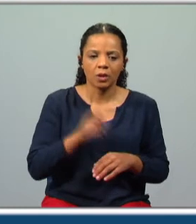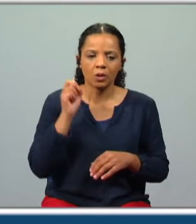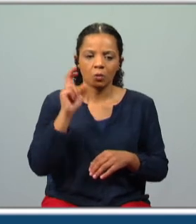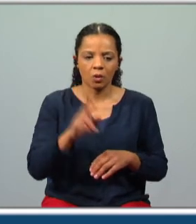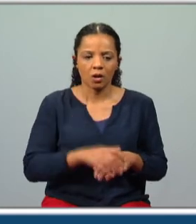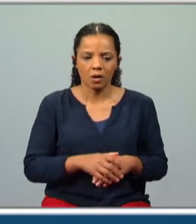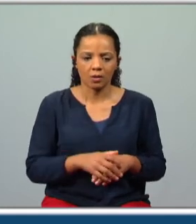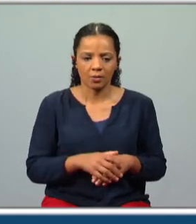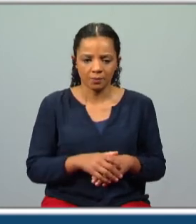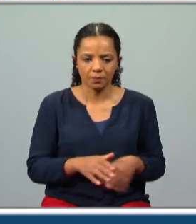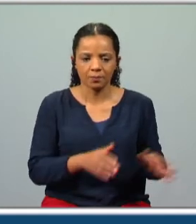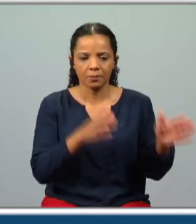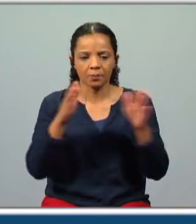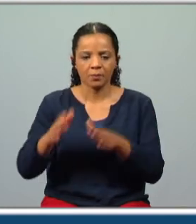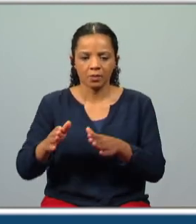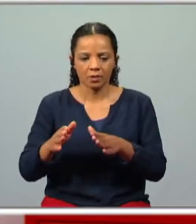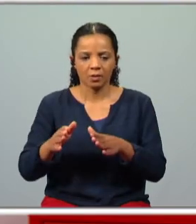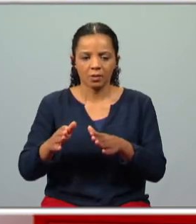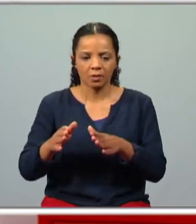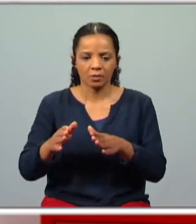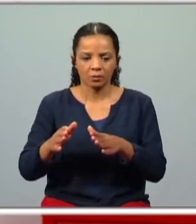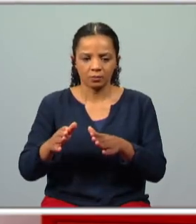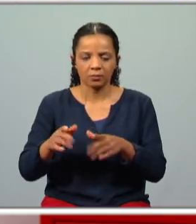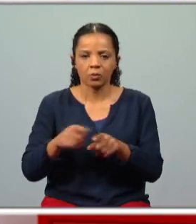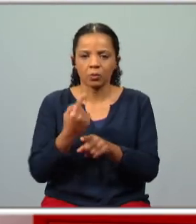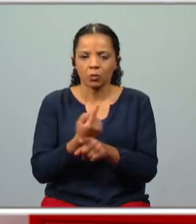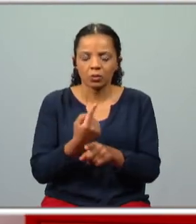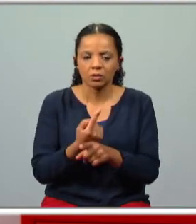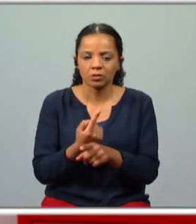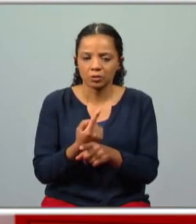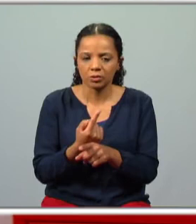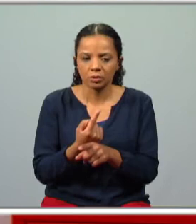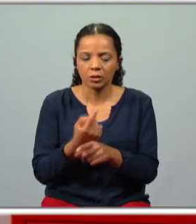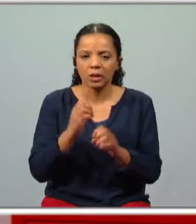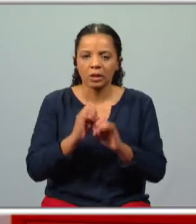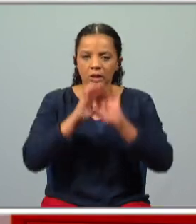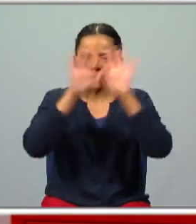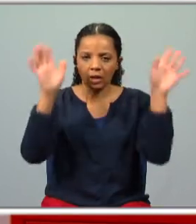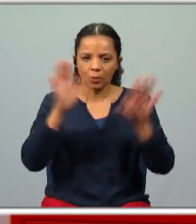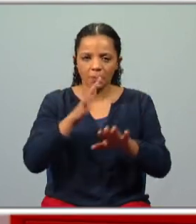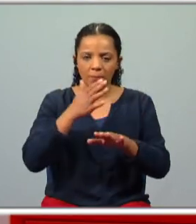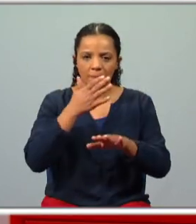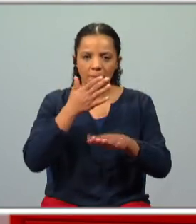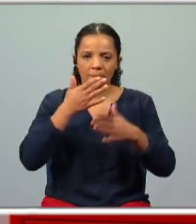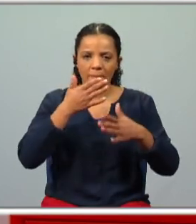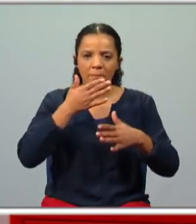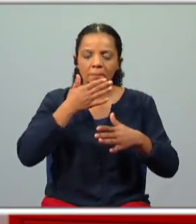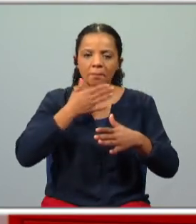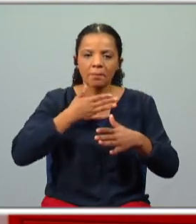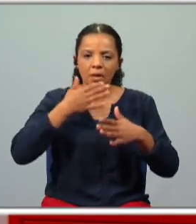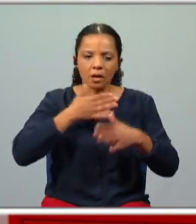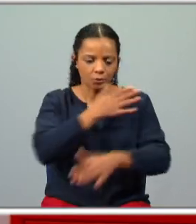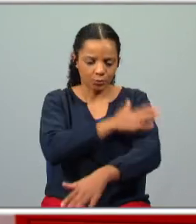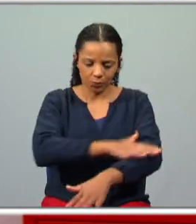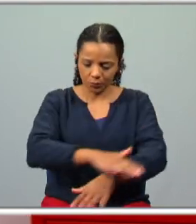perclaros os membros cristalinos e claros brancos puros portanto ela